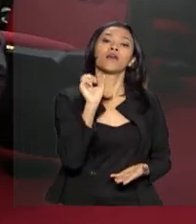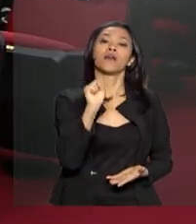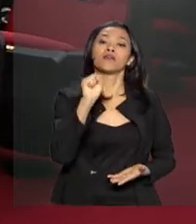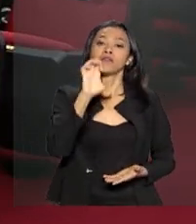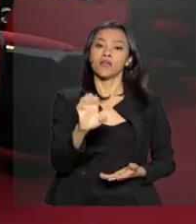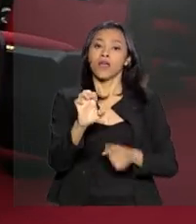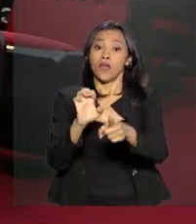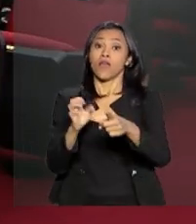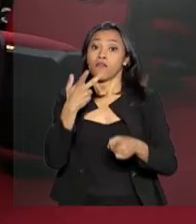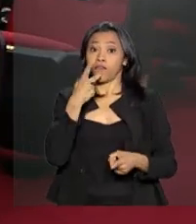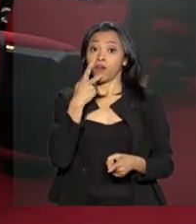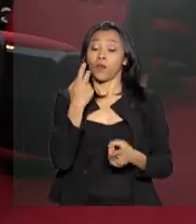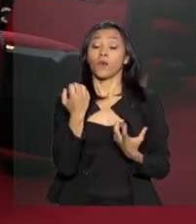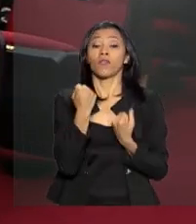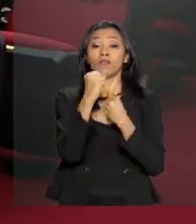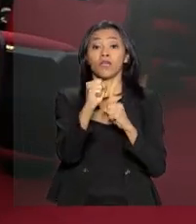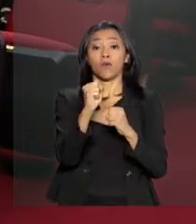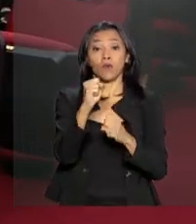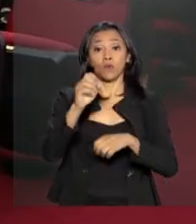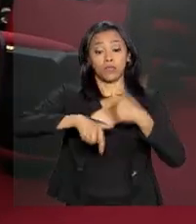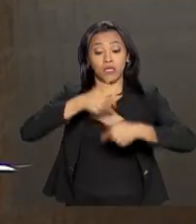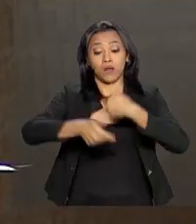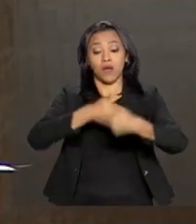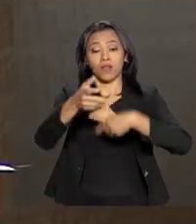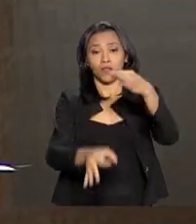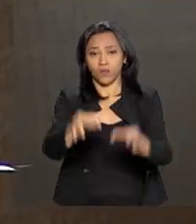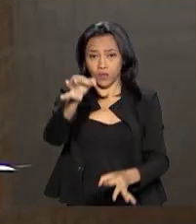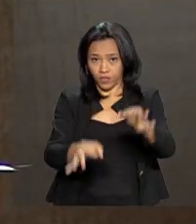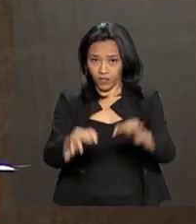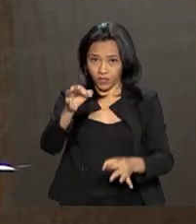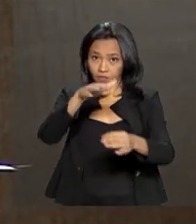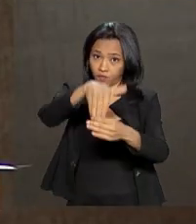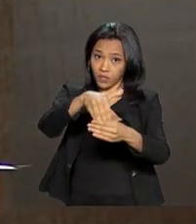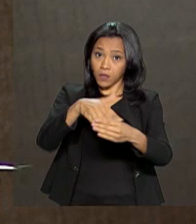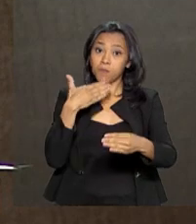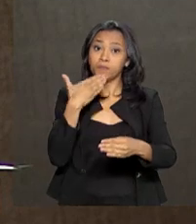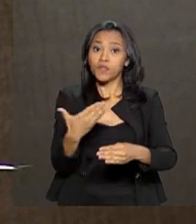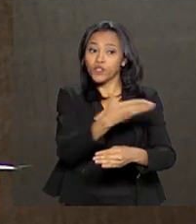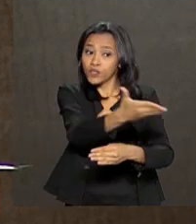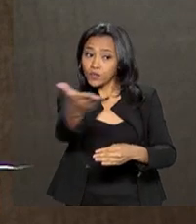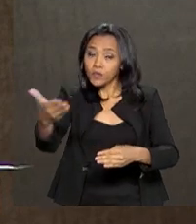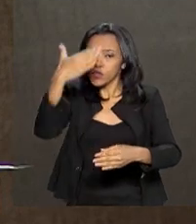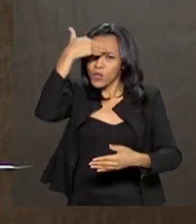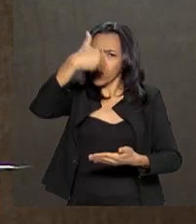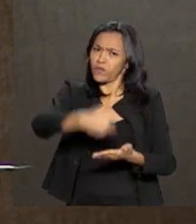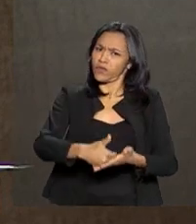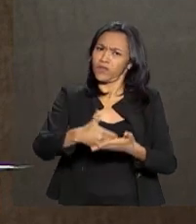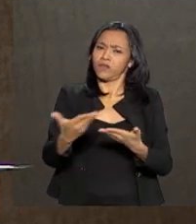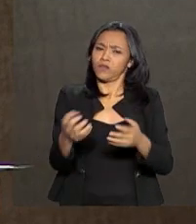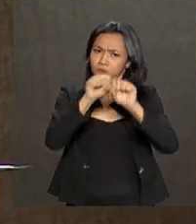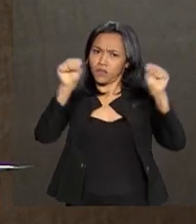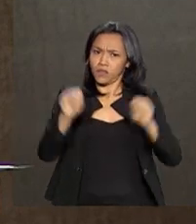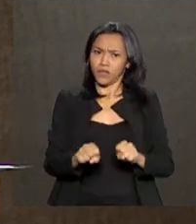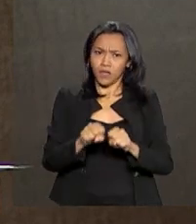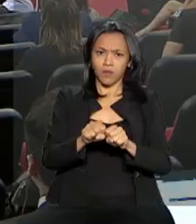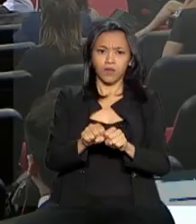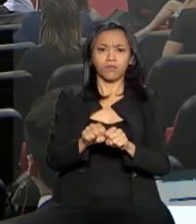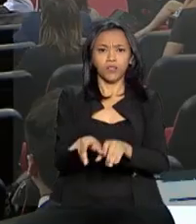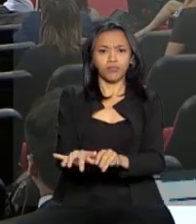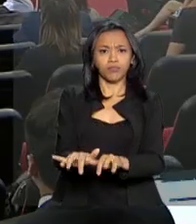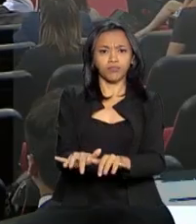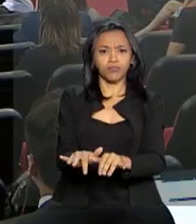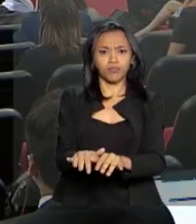atuação da Justiça Eleitoral no pleito de 2018. Ela pediu aos brasileiros que confiem no sistema de votação das urnas eletrônicas,